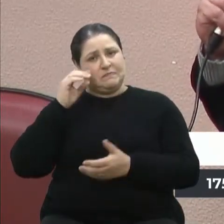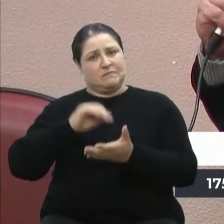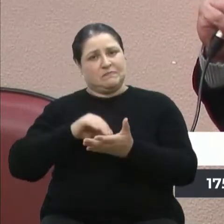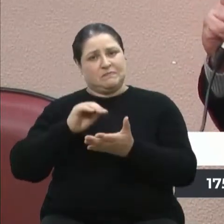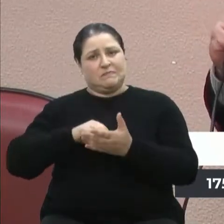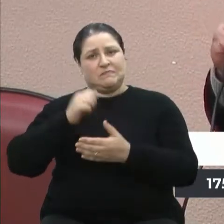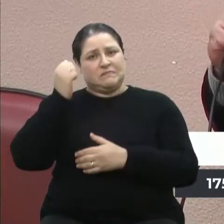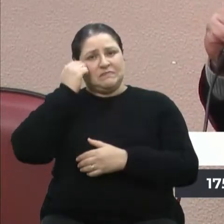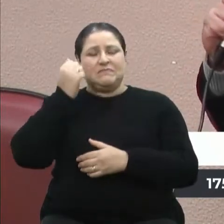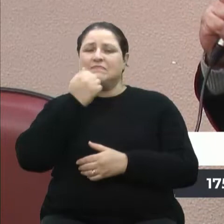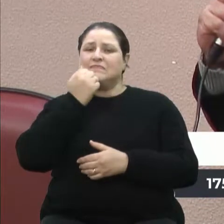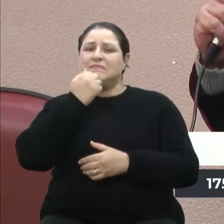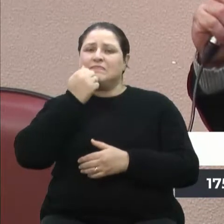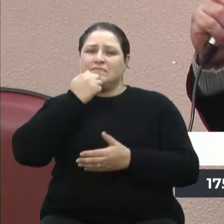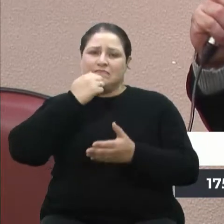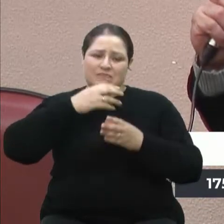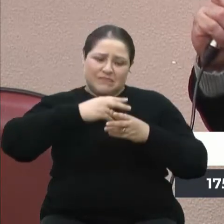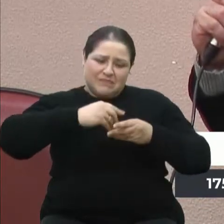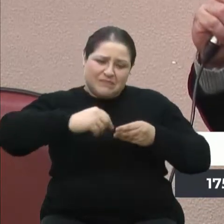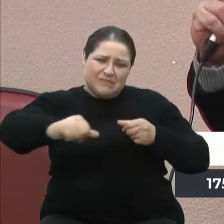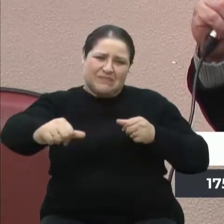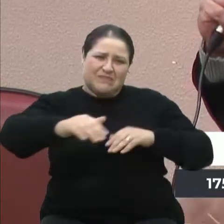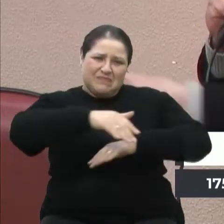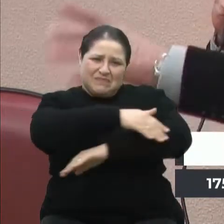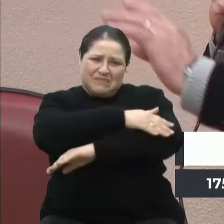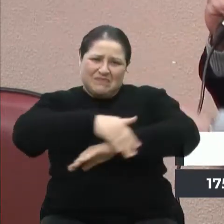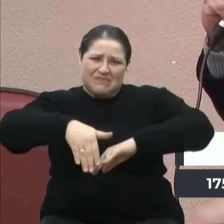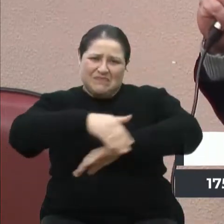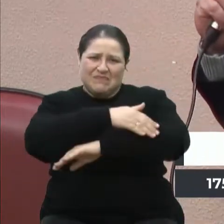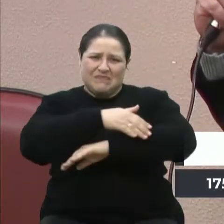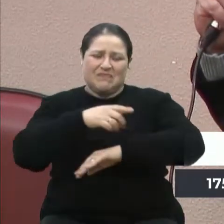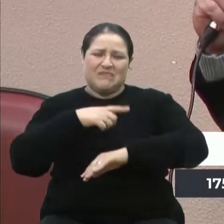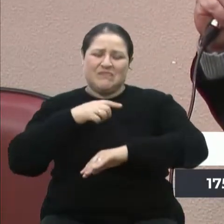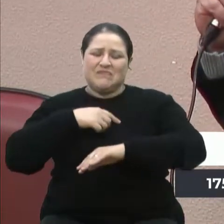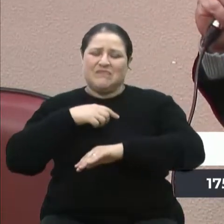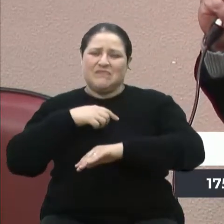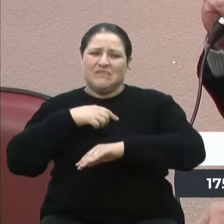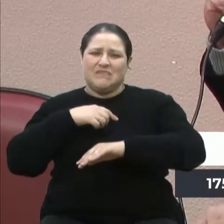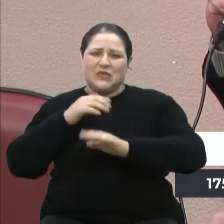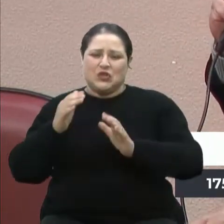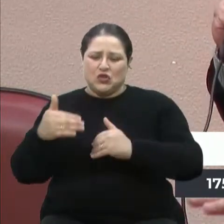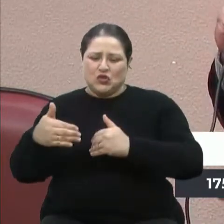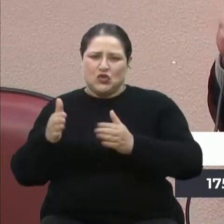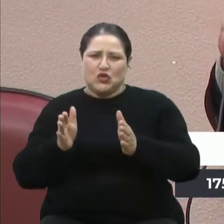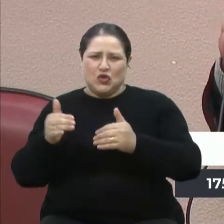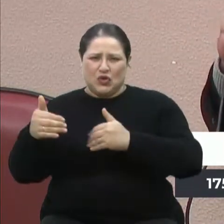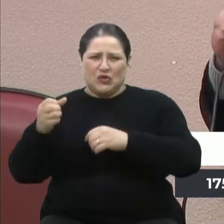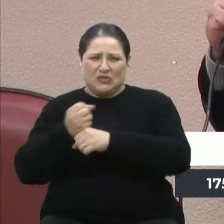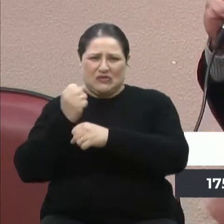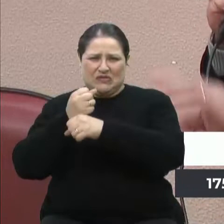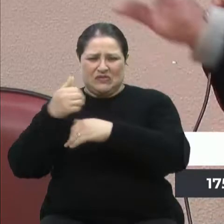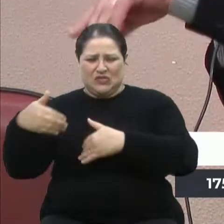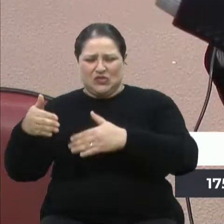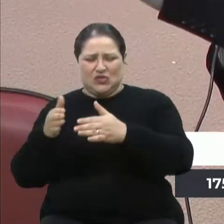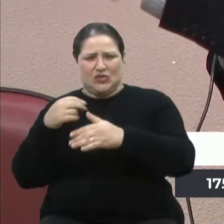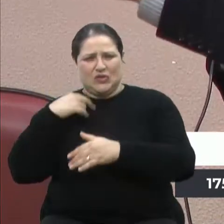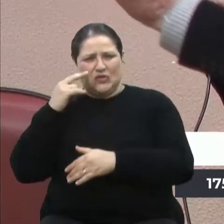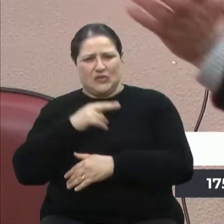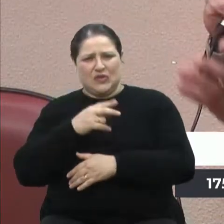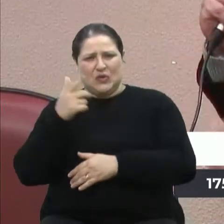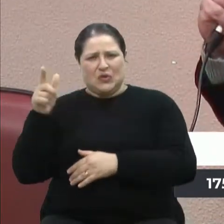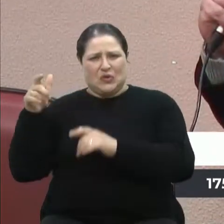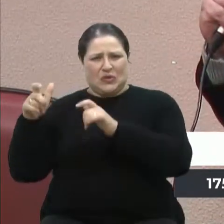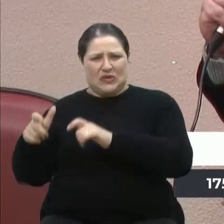cascalho, vereador D'Ambrosa. Aqueles tijolos que muito, talvez, eu vi lá na Roberchou Moeiro,